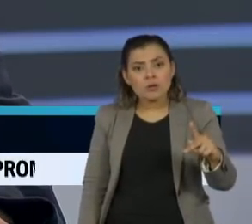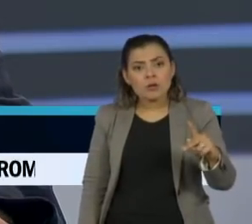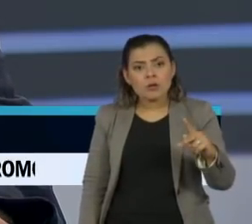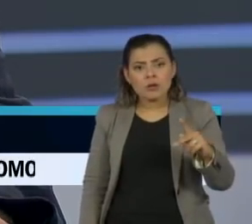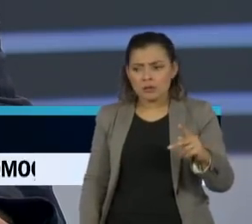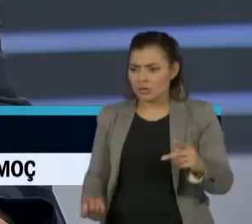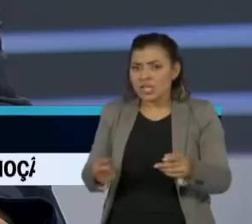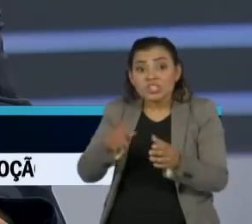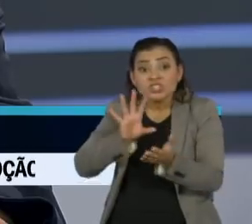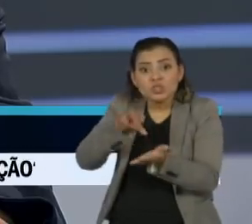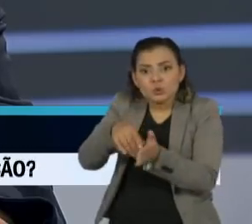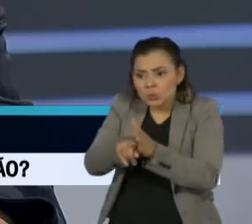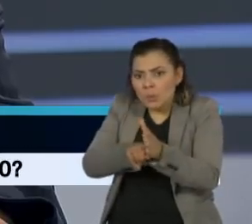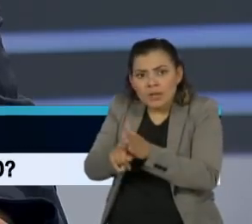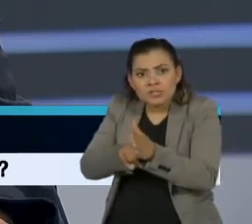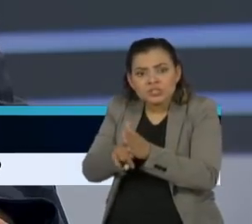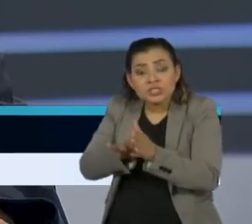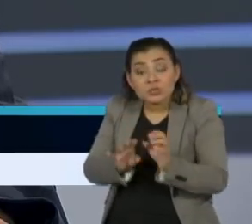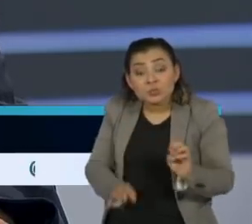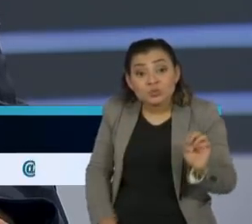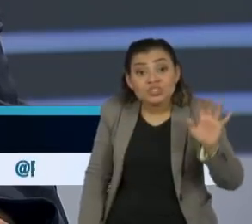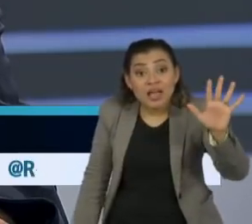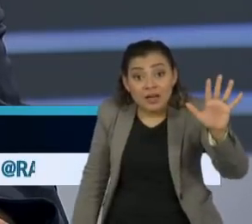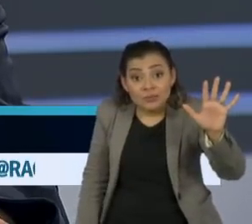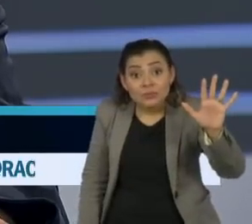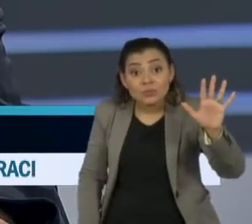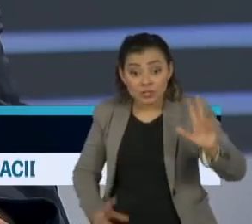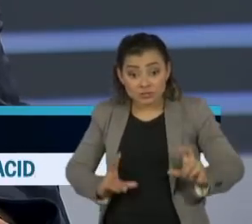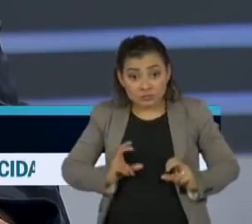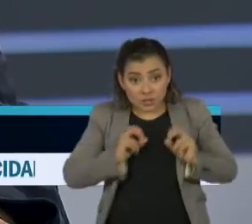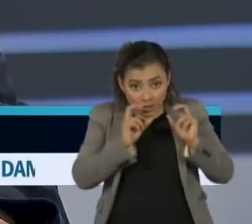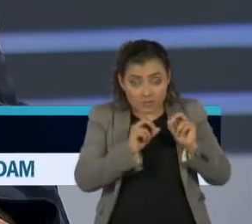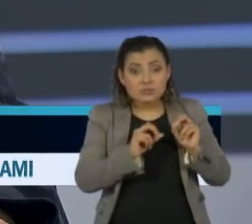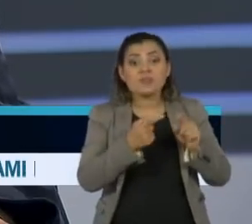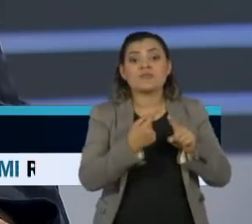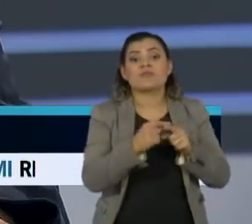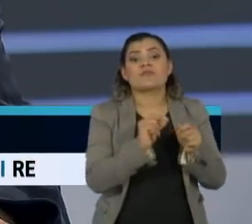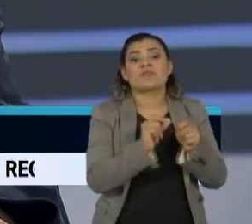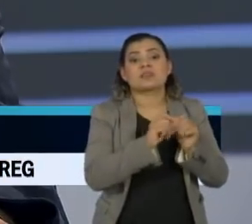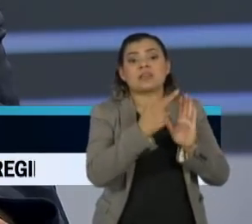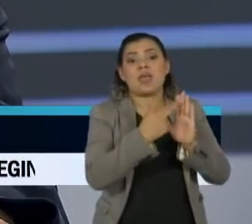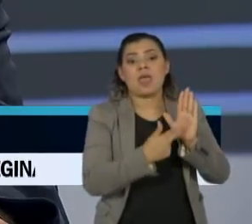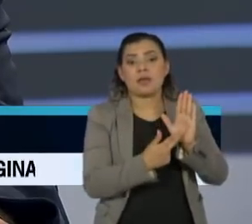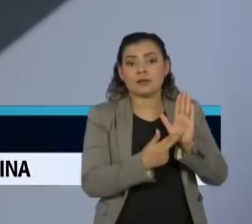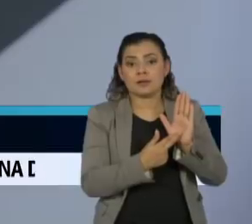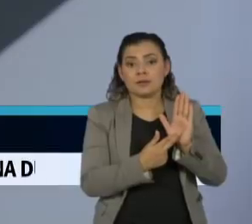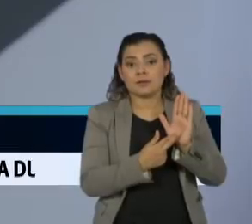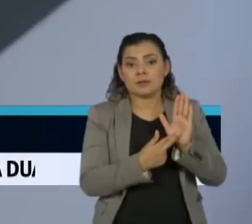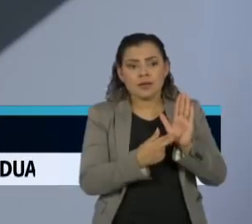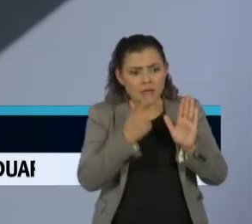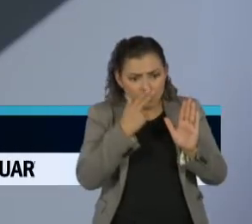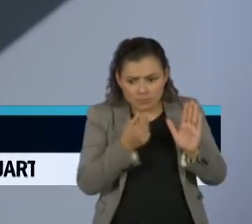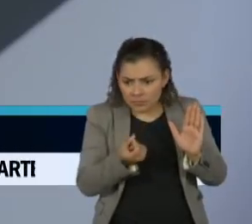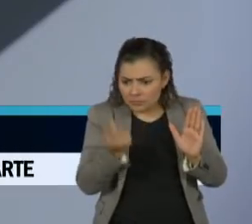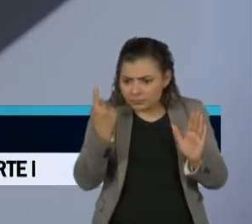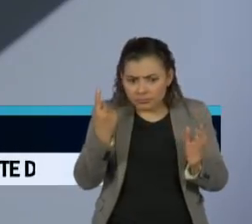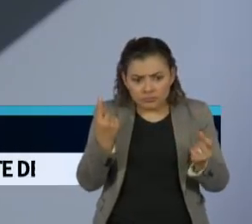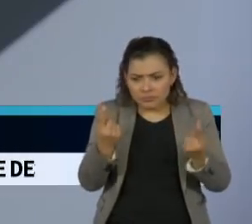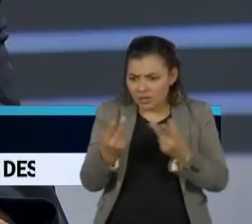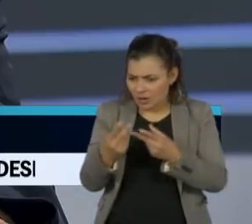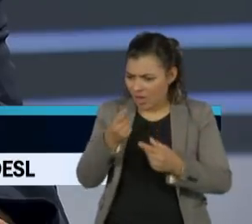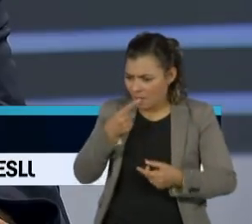que um instituto de pesquisa do Estado, o Instituto do Câncer, fizesse um protocolo que é parado no meio pela ineficiência. O aconteceu?